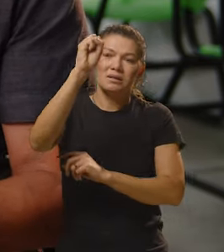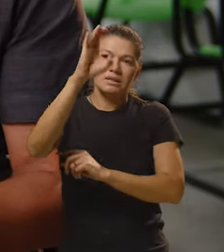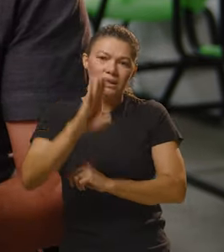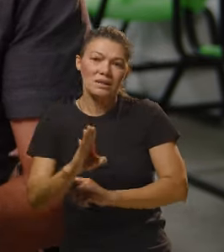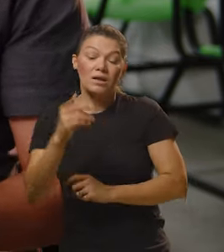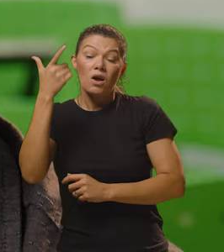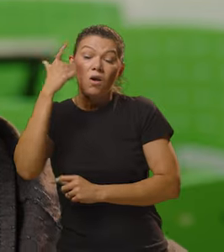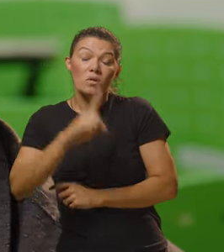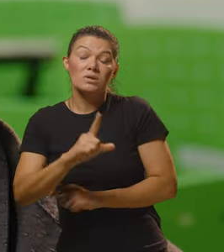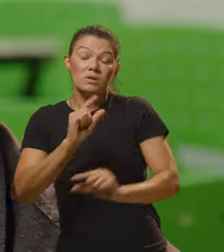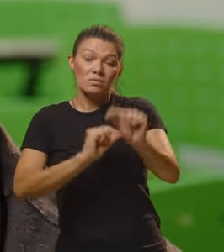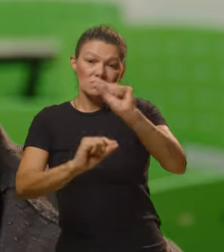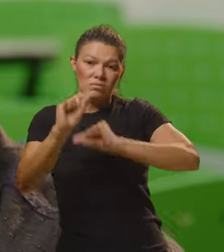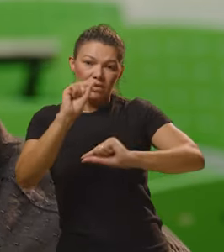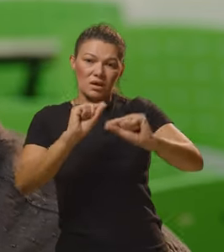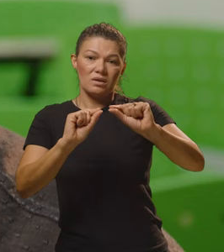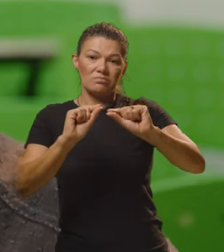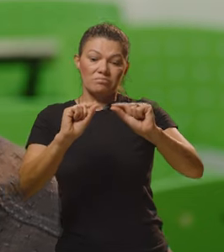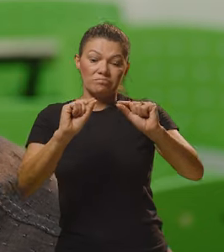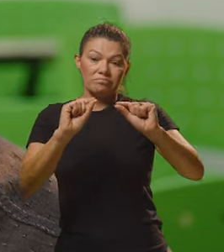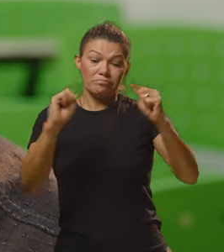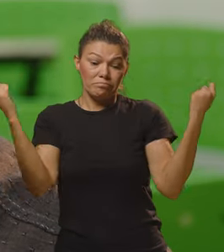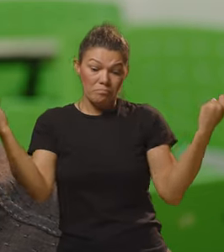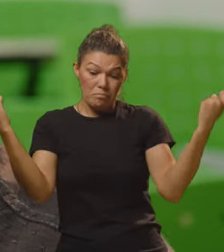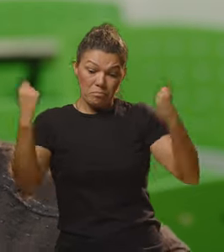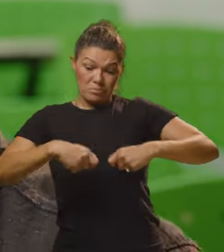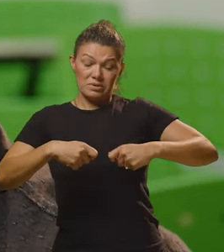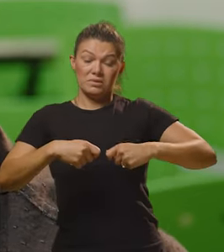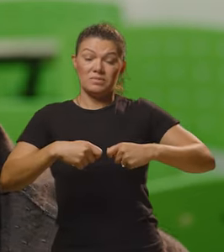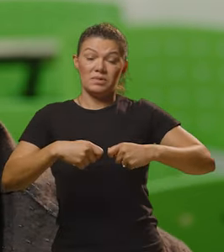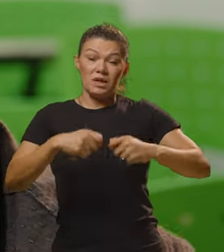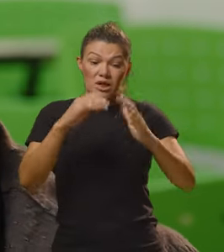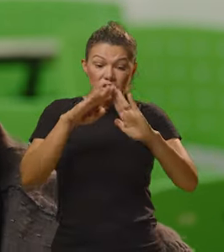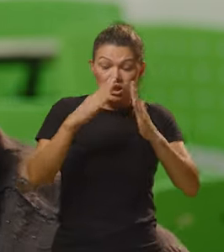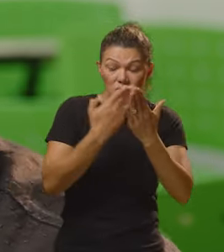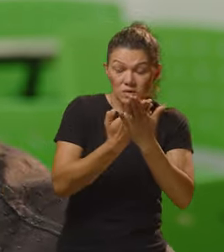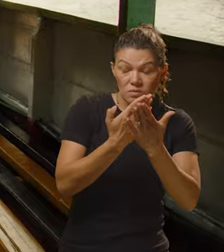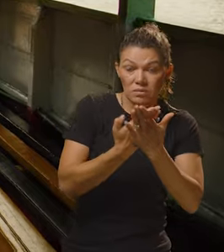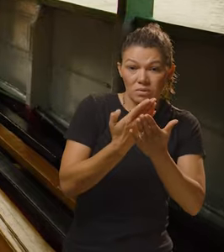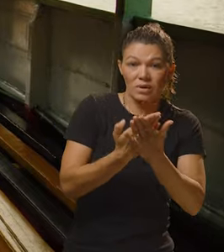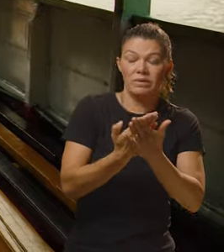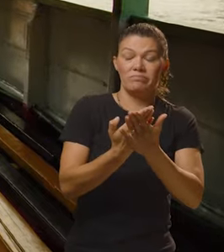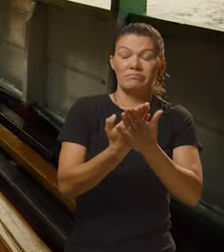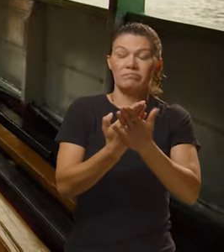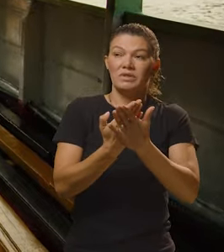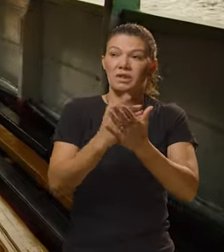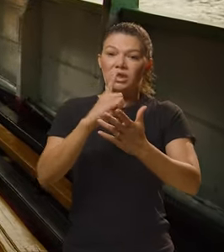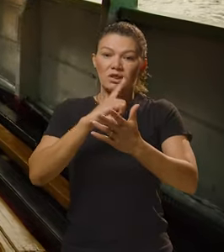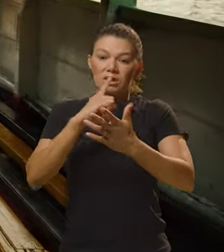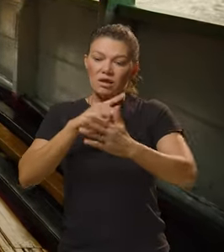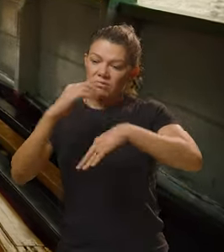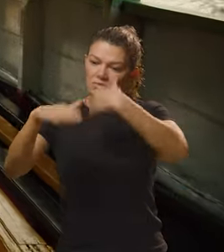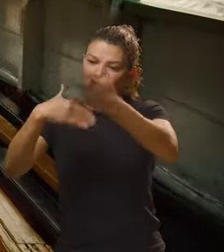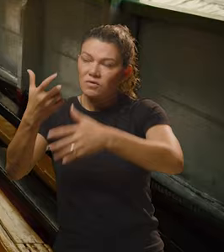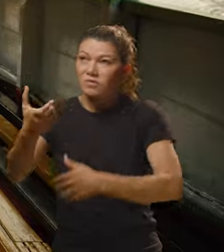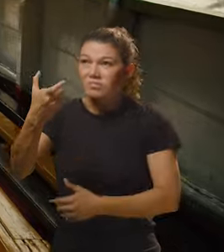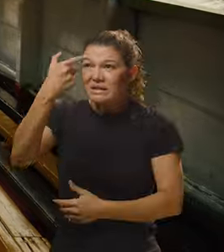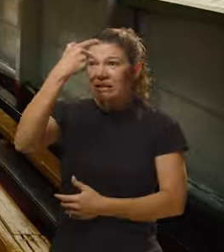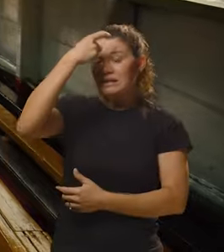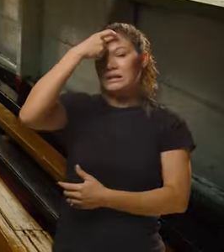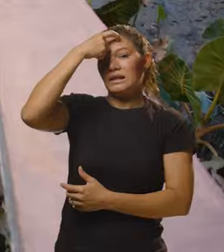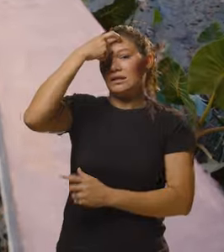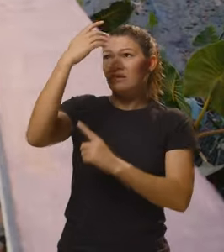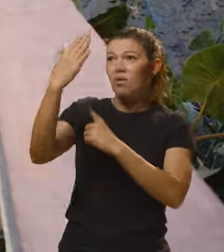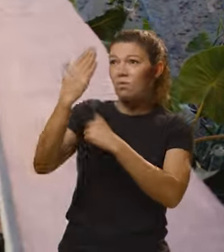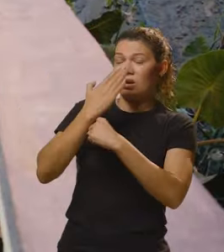do Paraná, ele possa ter condições de estudar, de ter um desenvolvimento intelectual